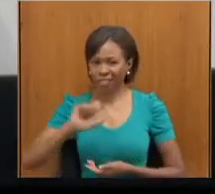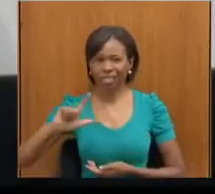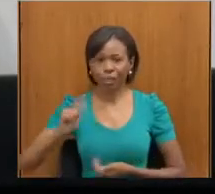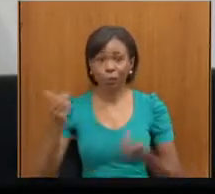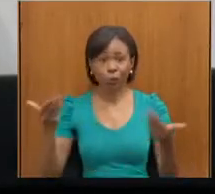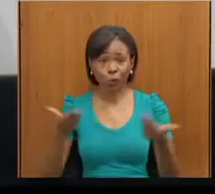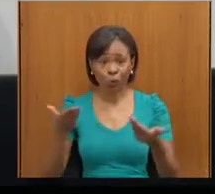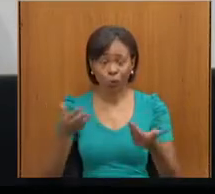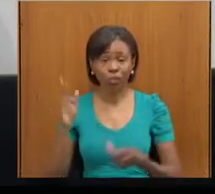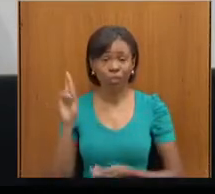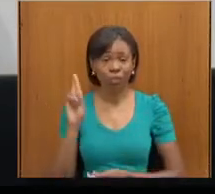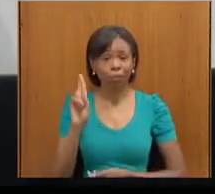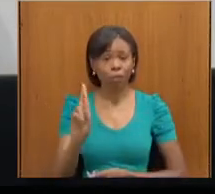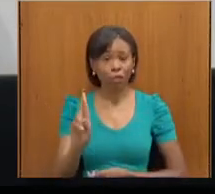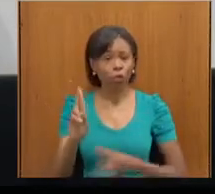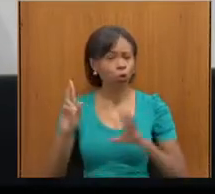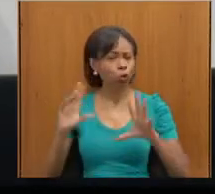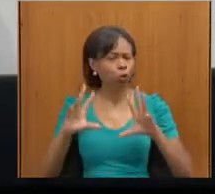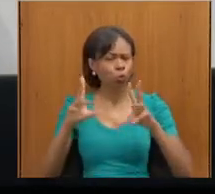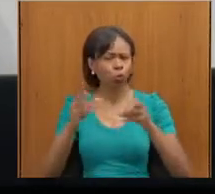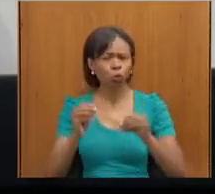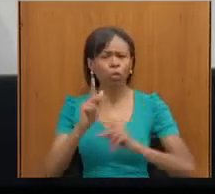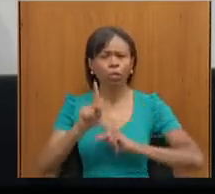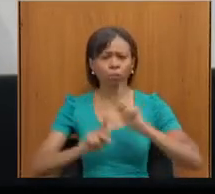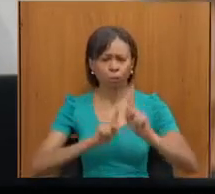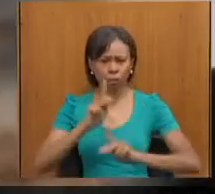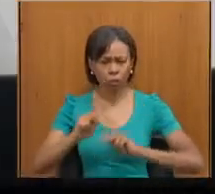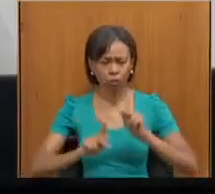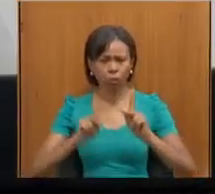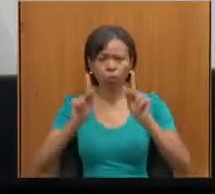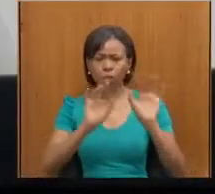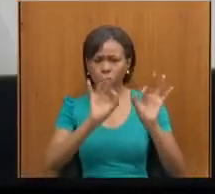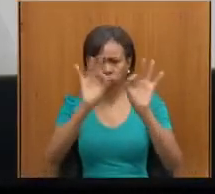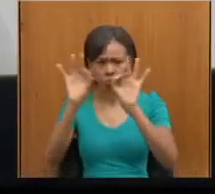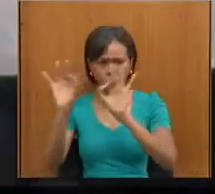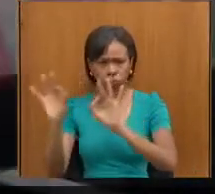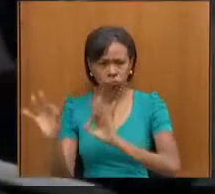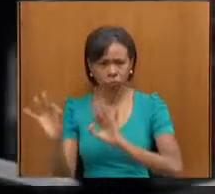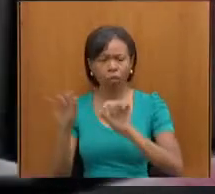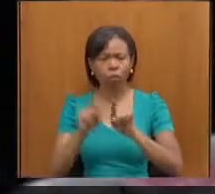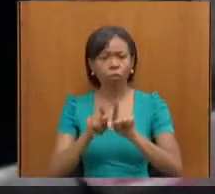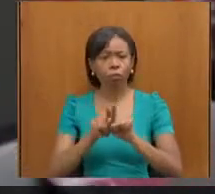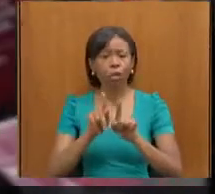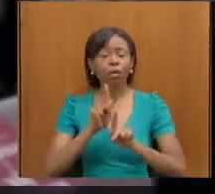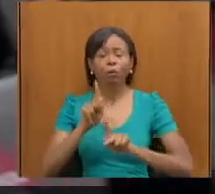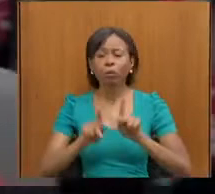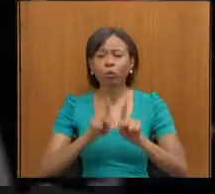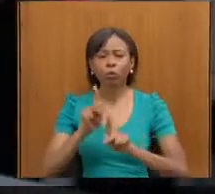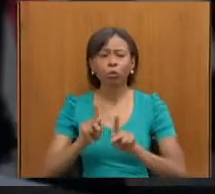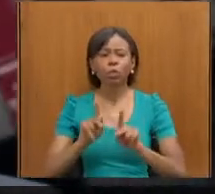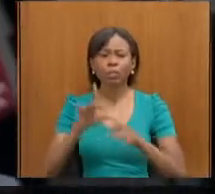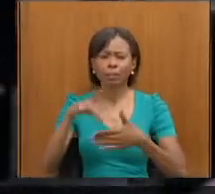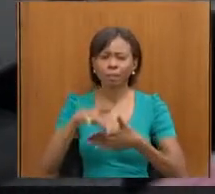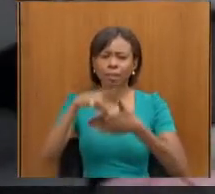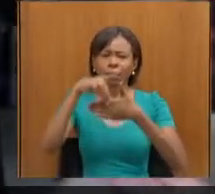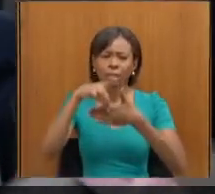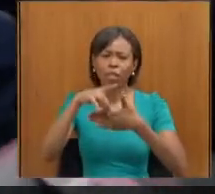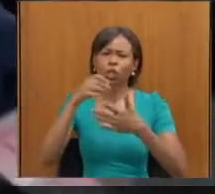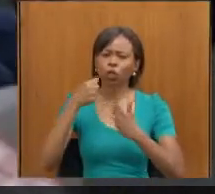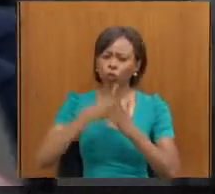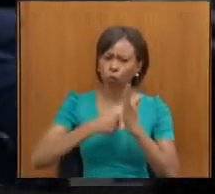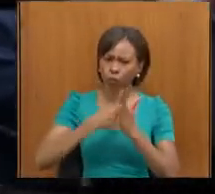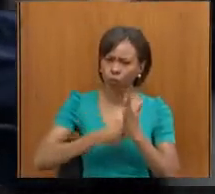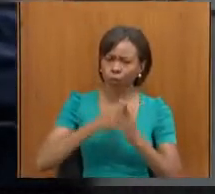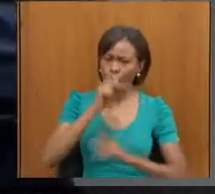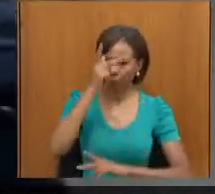está representando todas as pessoas que estão acompanhando, todas as lideranças que lutam pela causa da pessoa com deficiência.